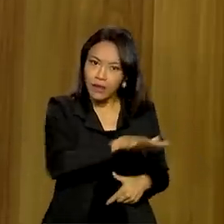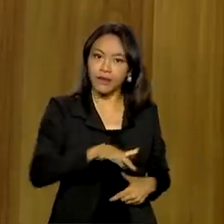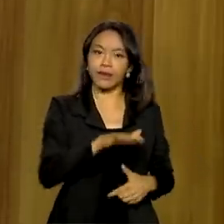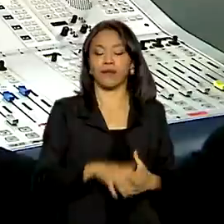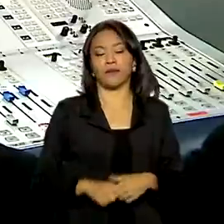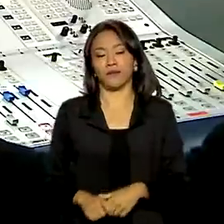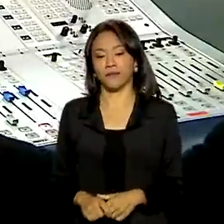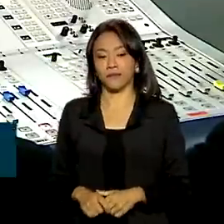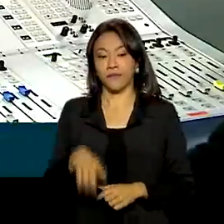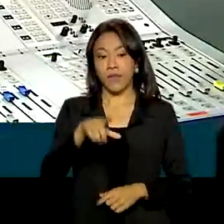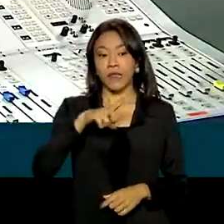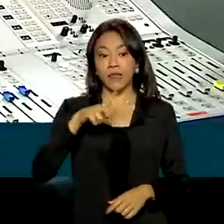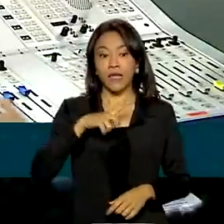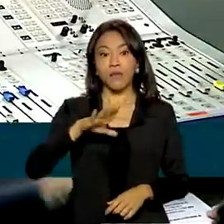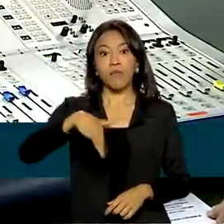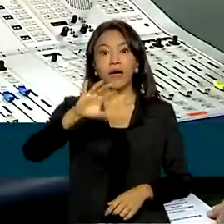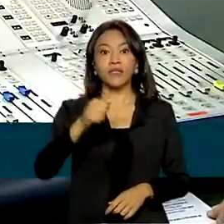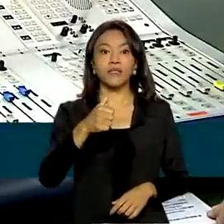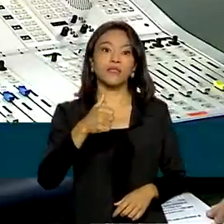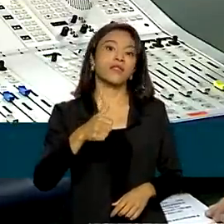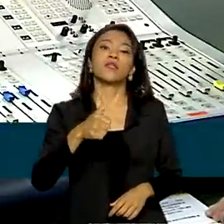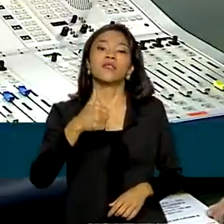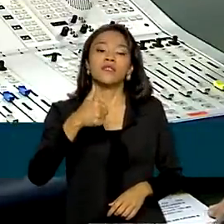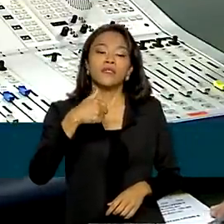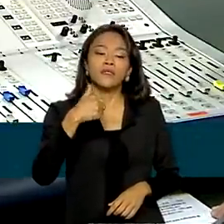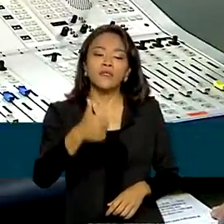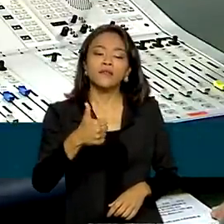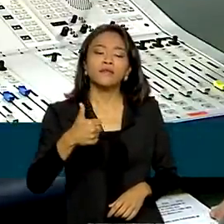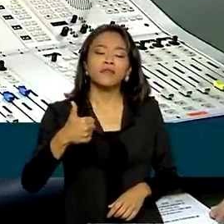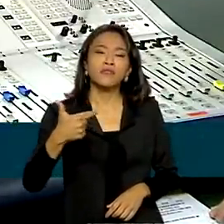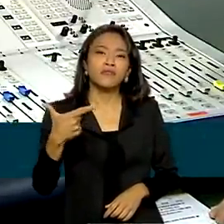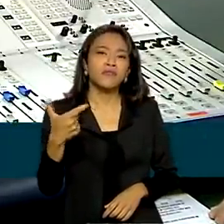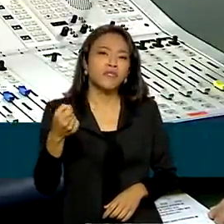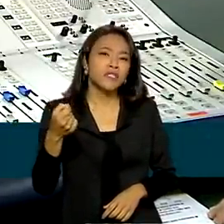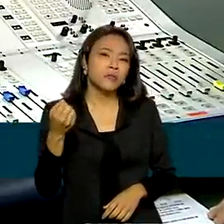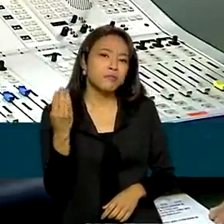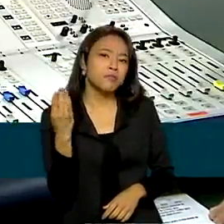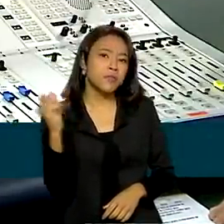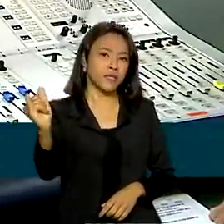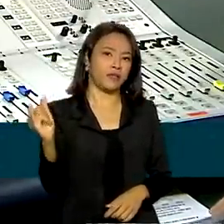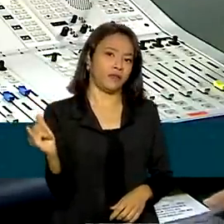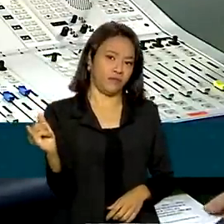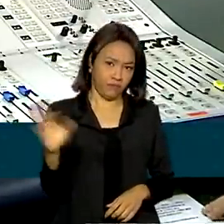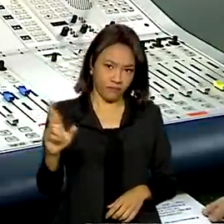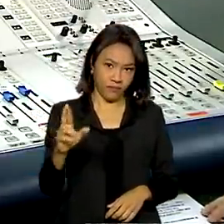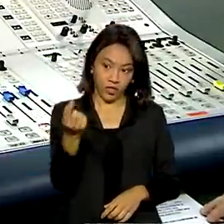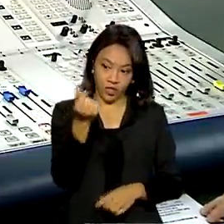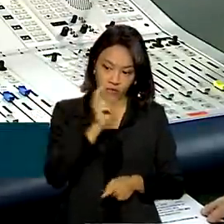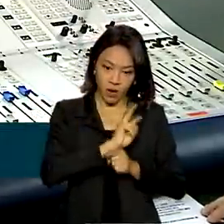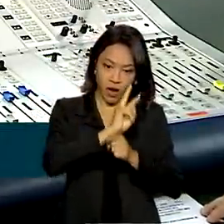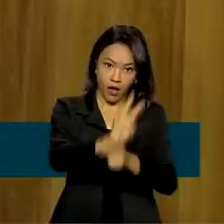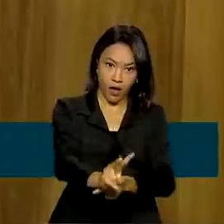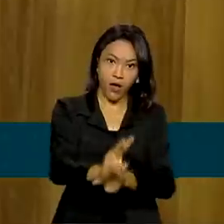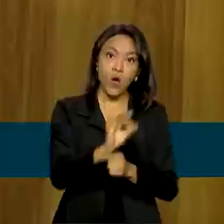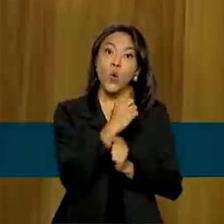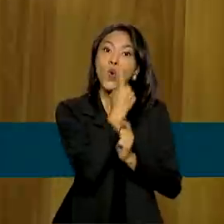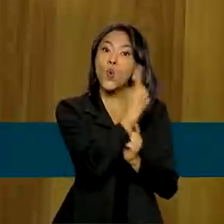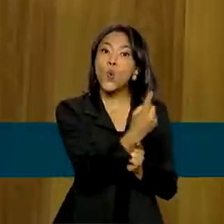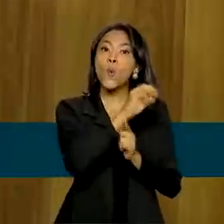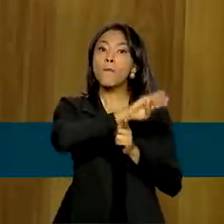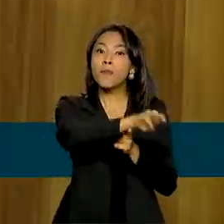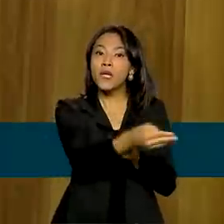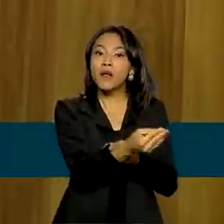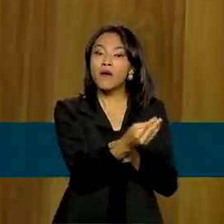temos mais de 20 bilhões de reais de linhas para oferecer. Nós estimamos um milhão de